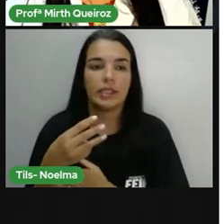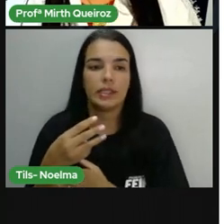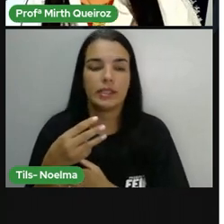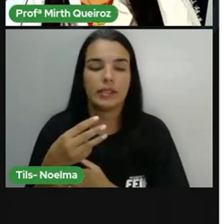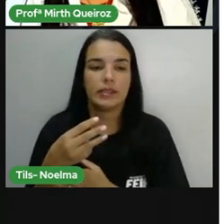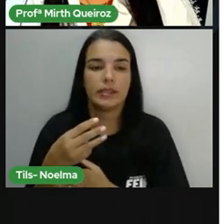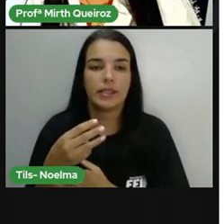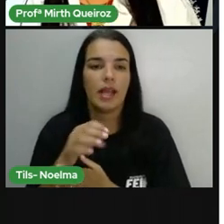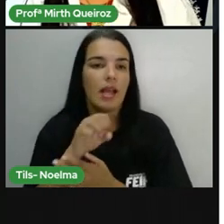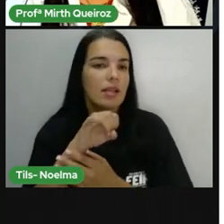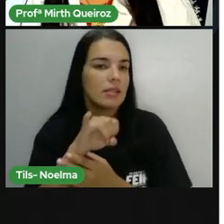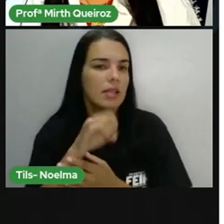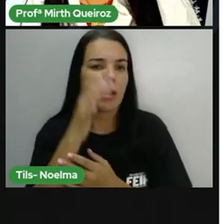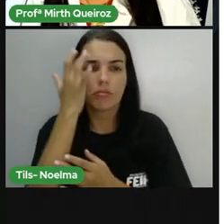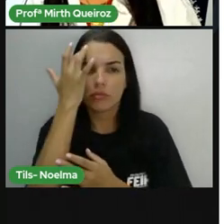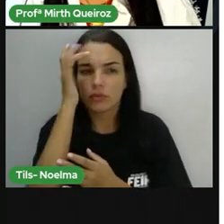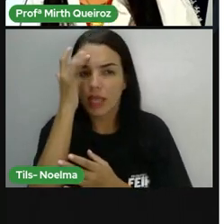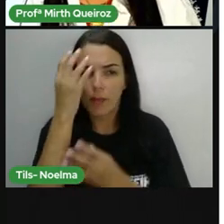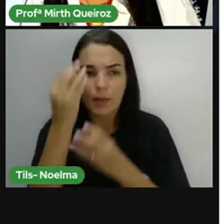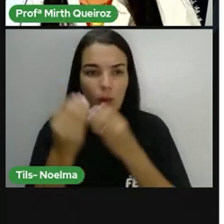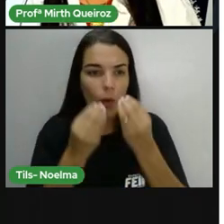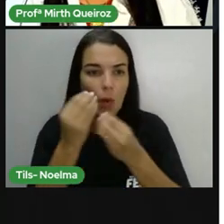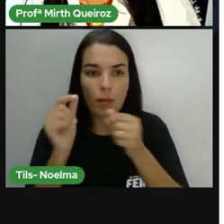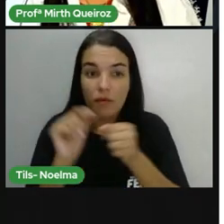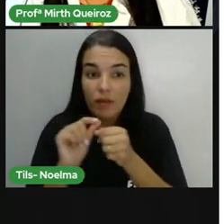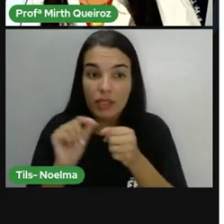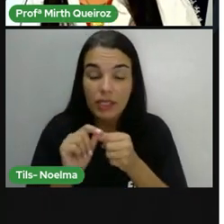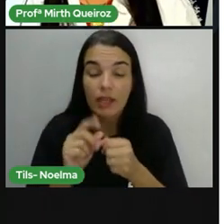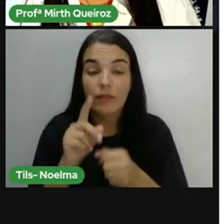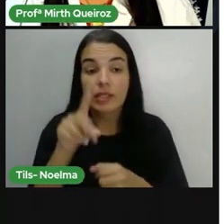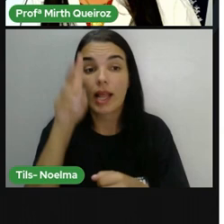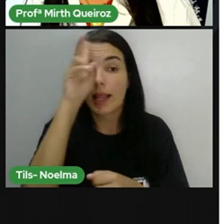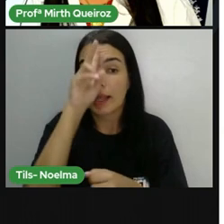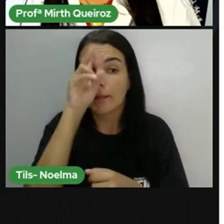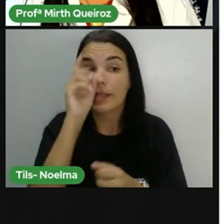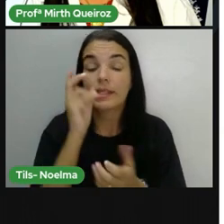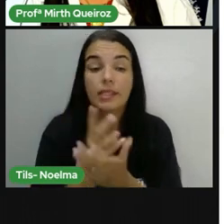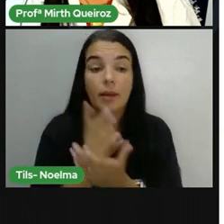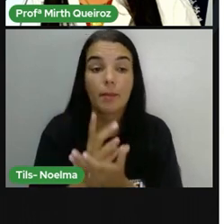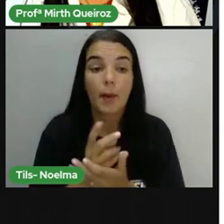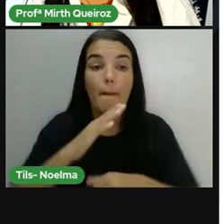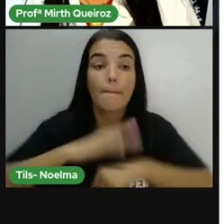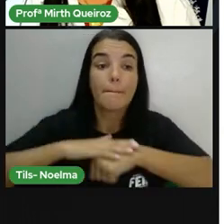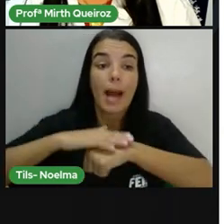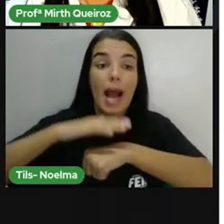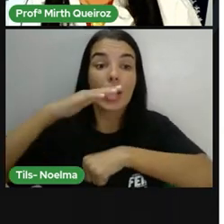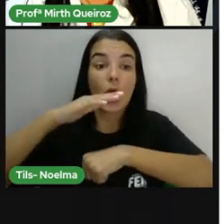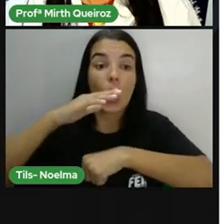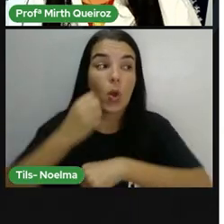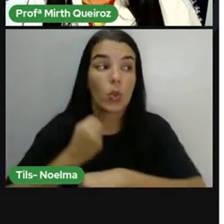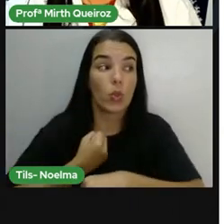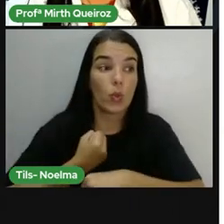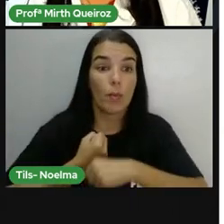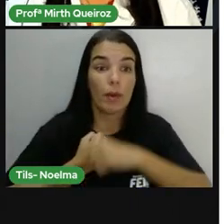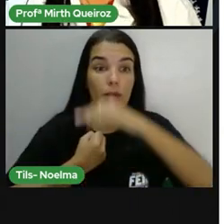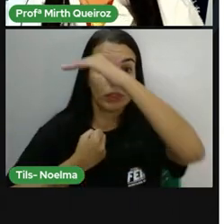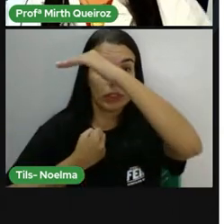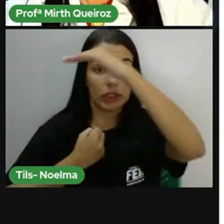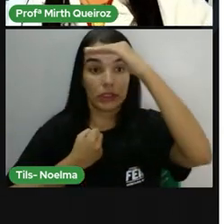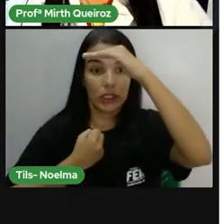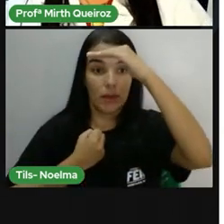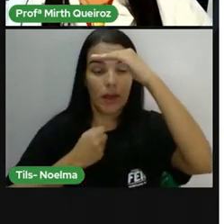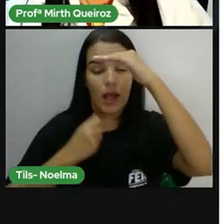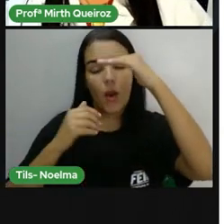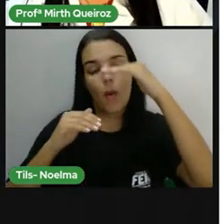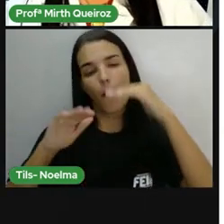quem não sabe como armar a continha, o maior fica em cima, o menor embaixo, certo? E aí, 1 diminui